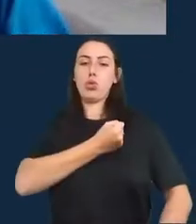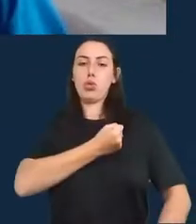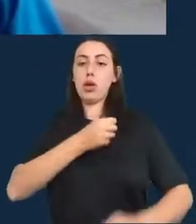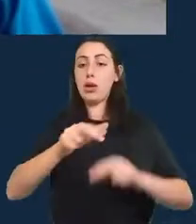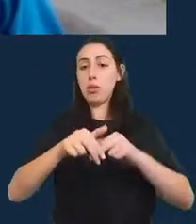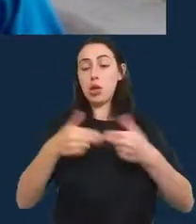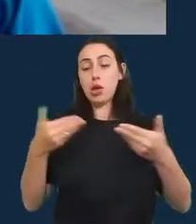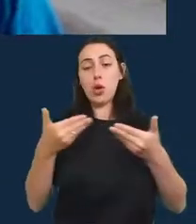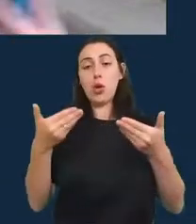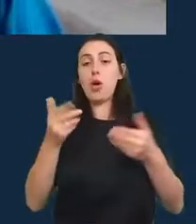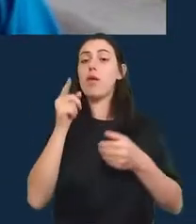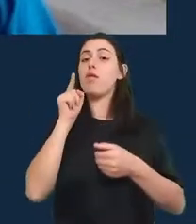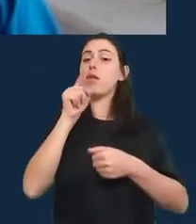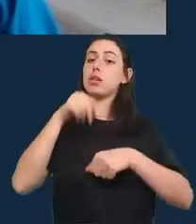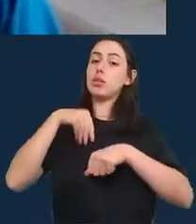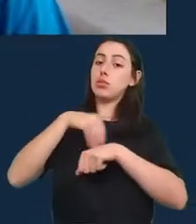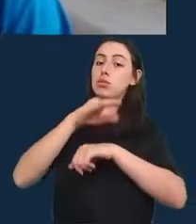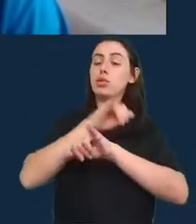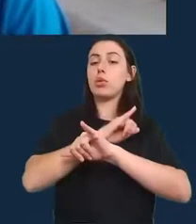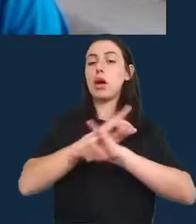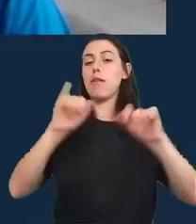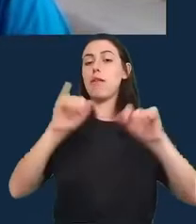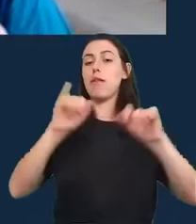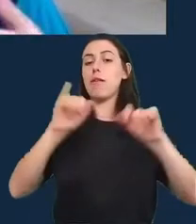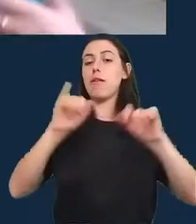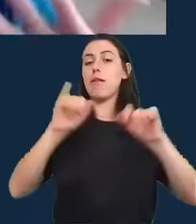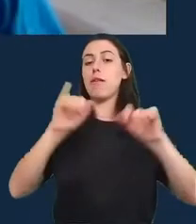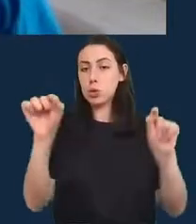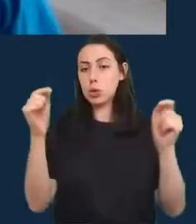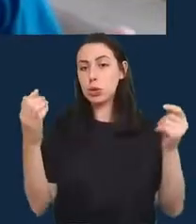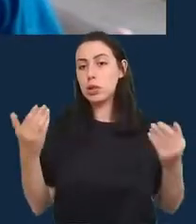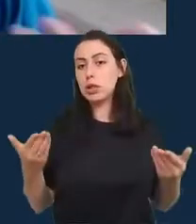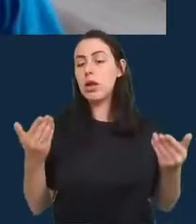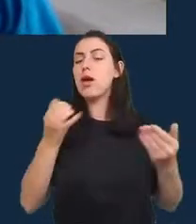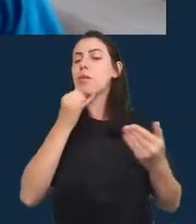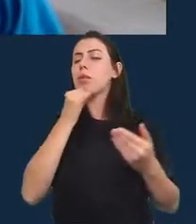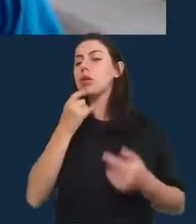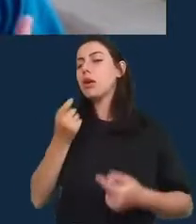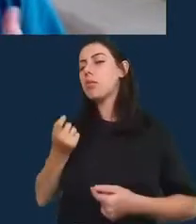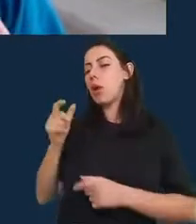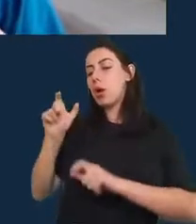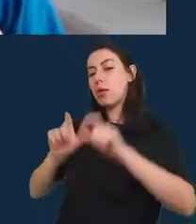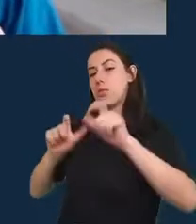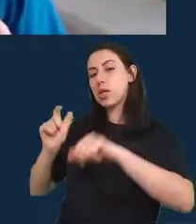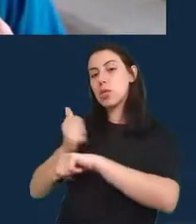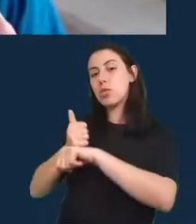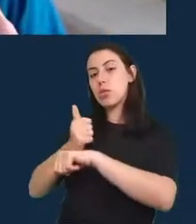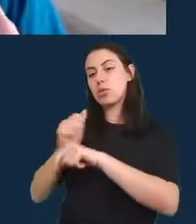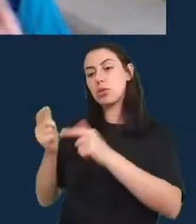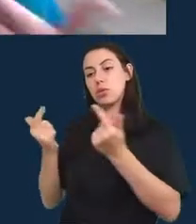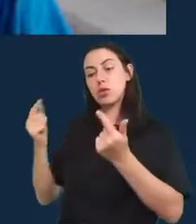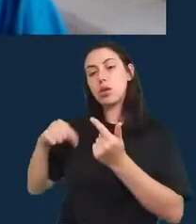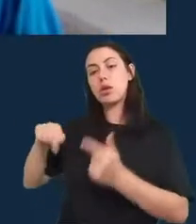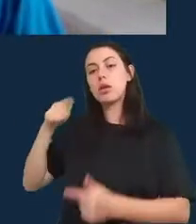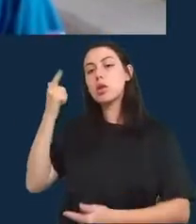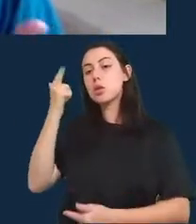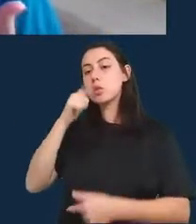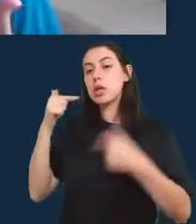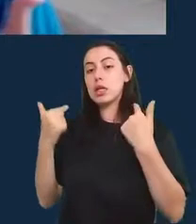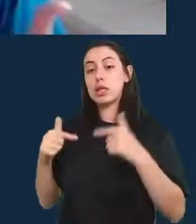imagino que somente pouquíssimos jornalistas hoje em dia conseguem trabalhar aplicando todos esses métodos